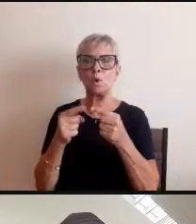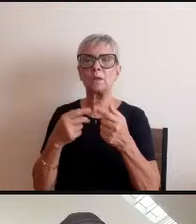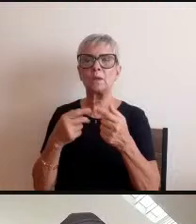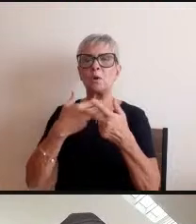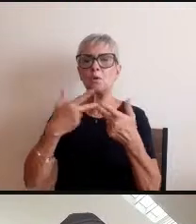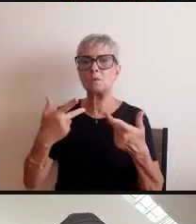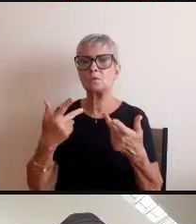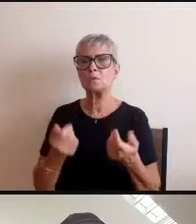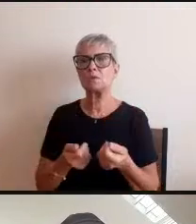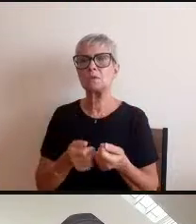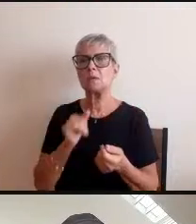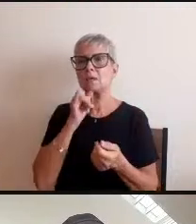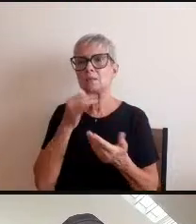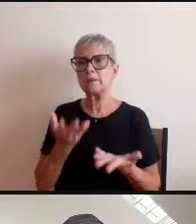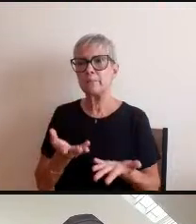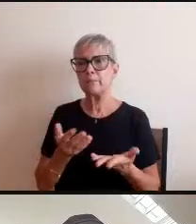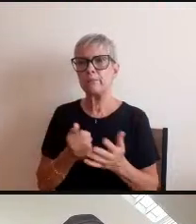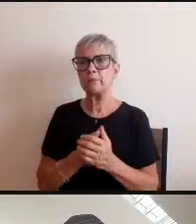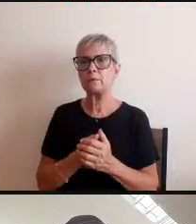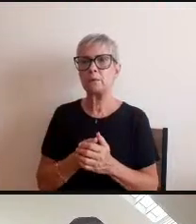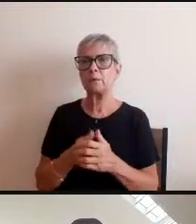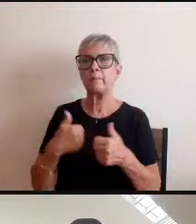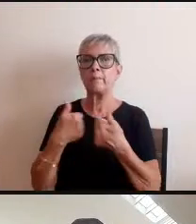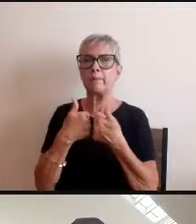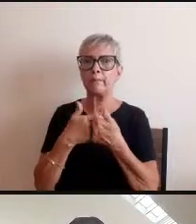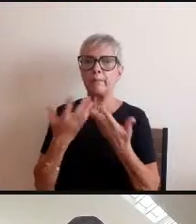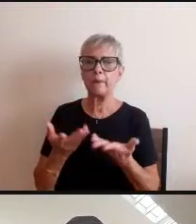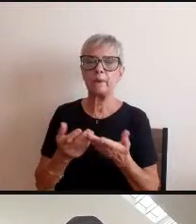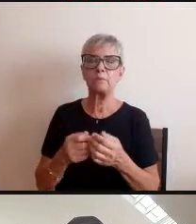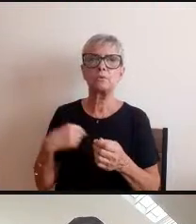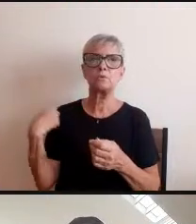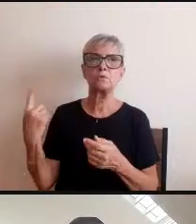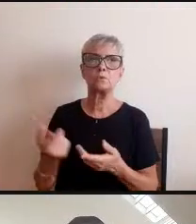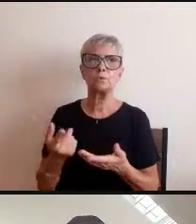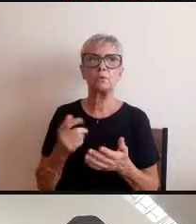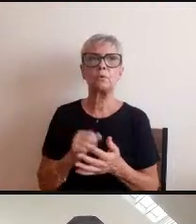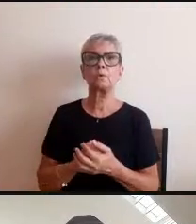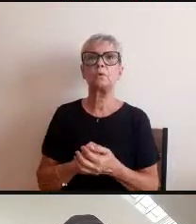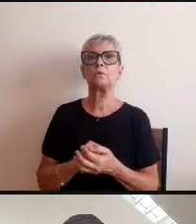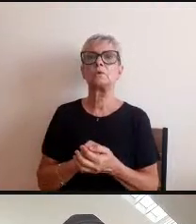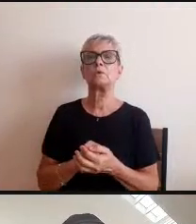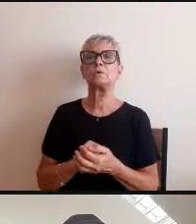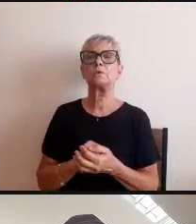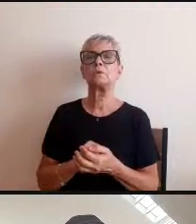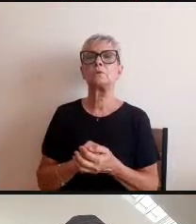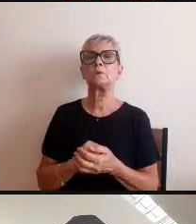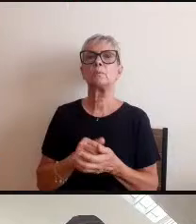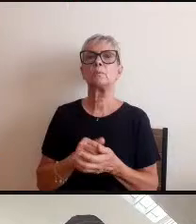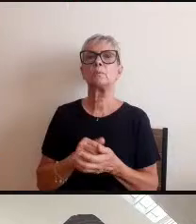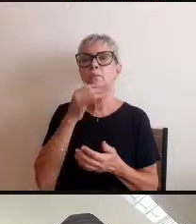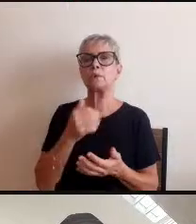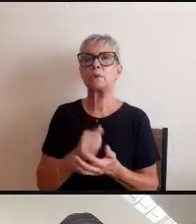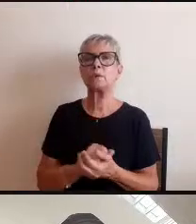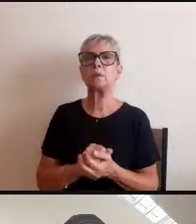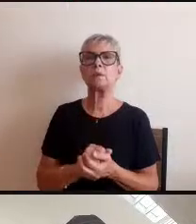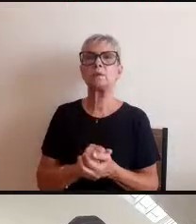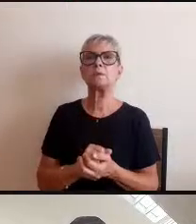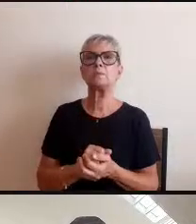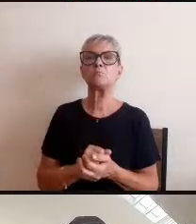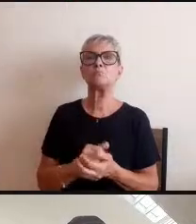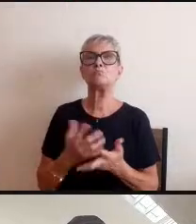para aqui perto pertinho da gente a questão por exemplo e isso me incomoda